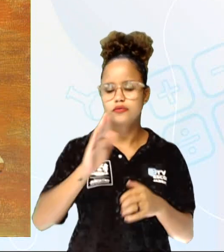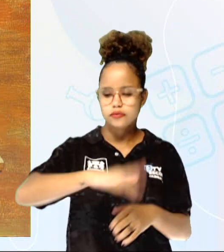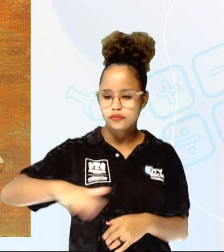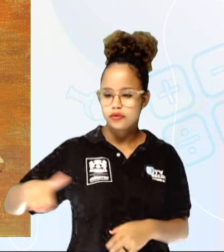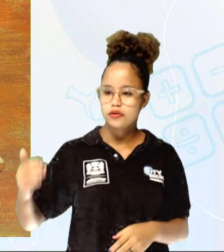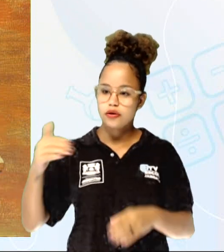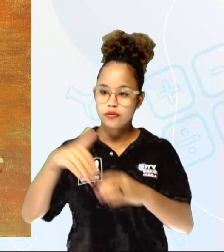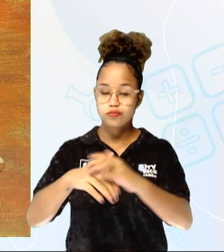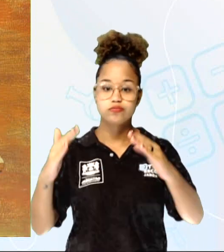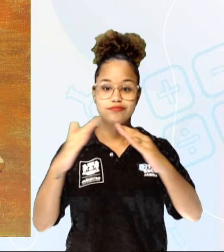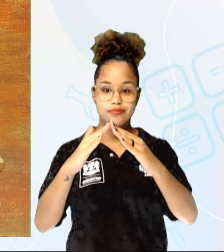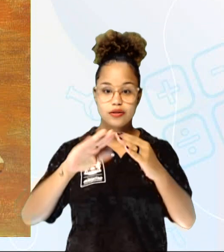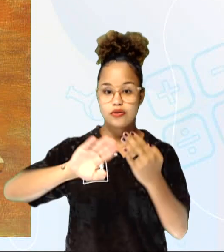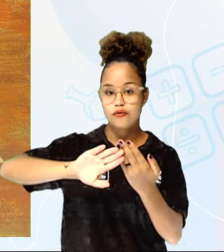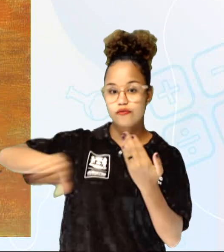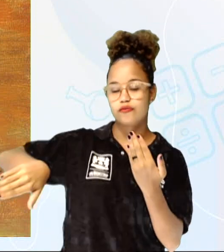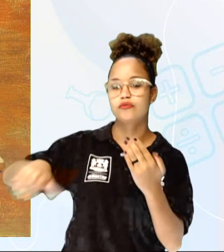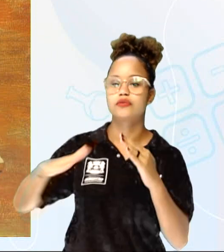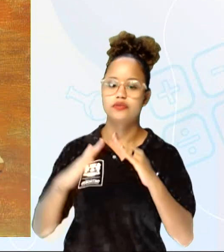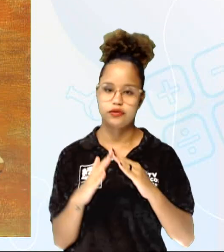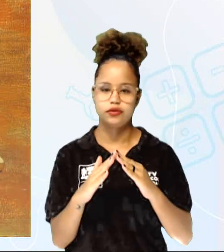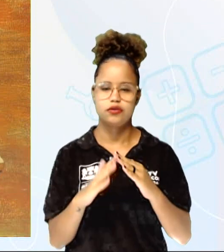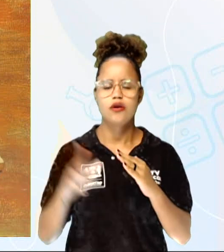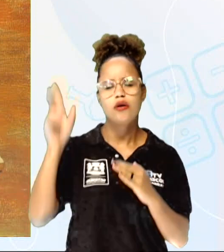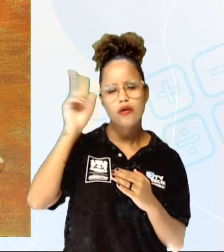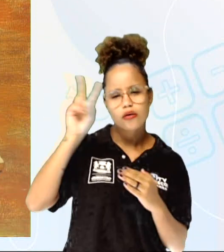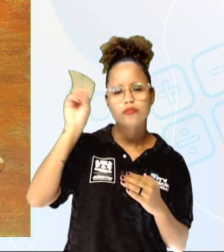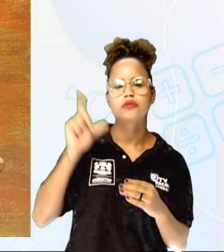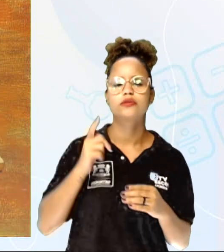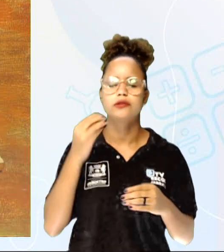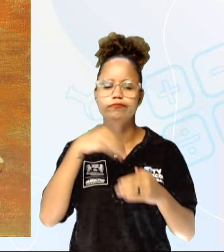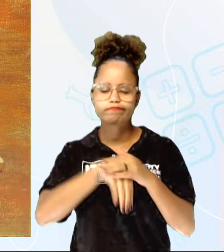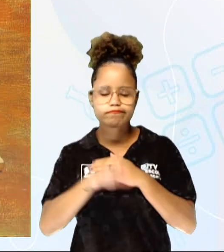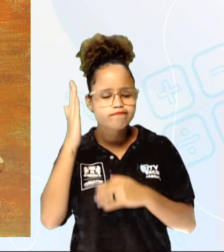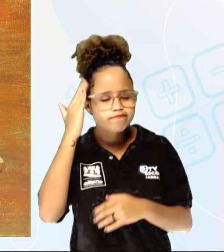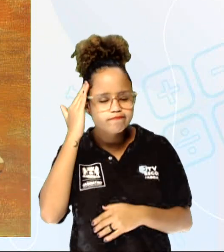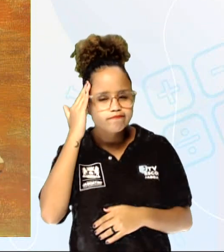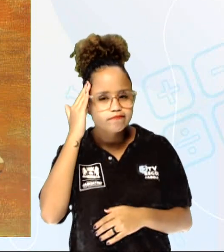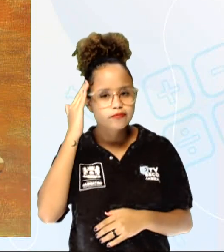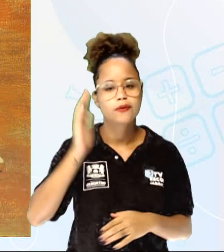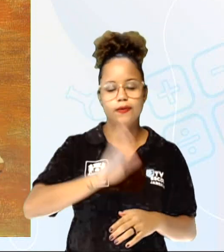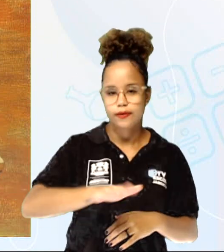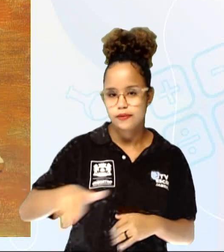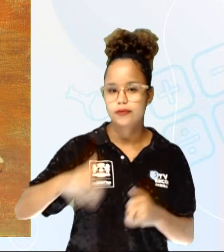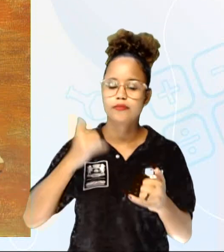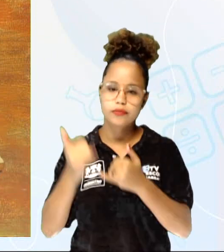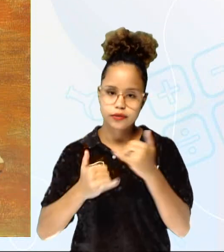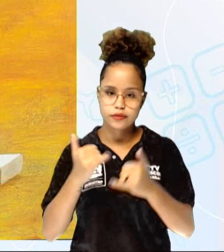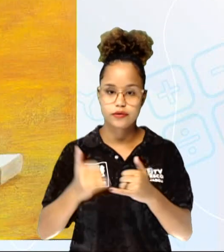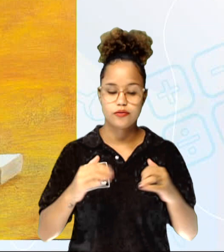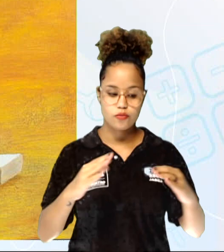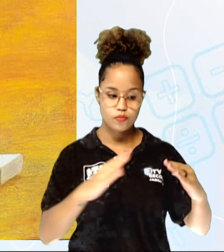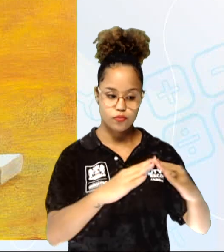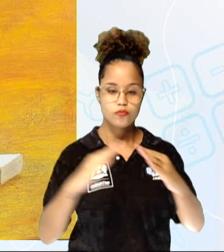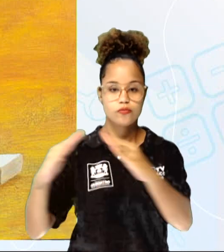Porque justamente é as lembranças que ele guarda das crianças brincando no quintal da casa dele.